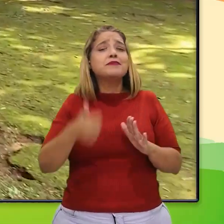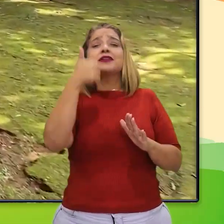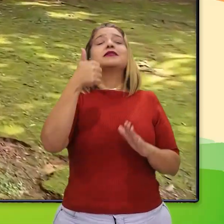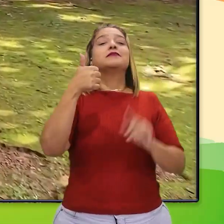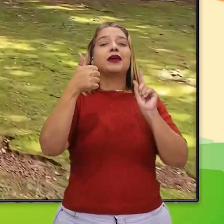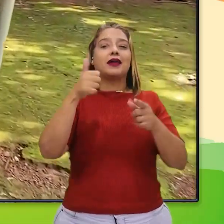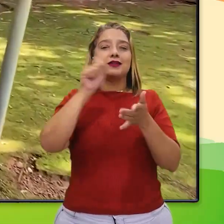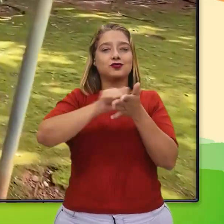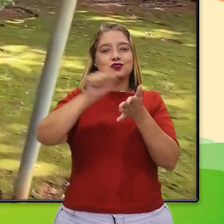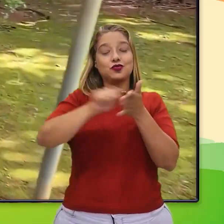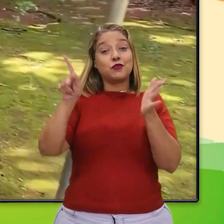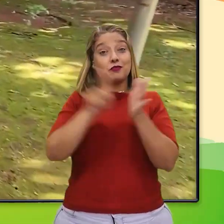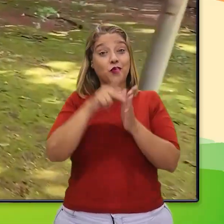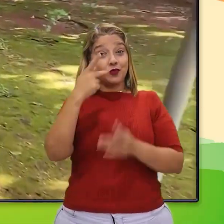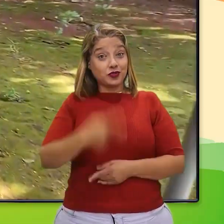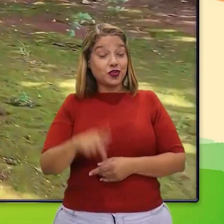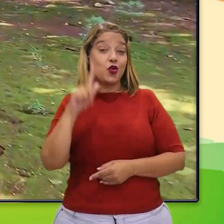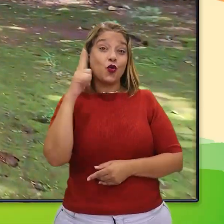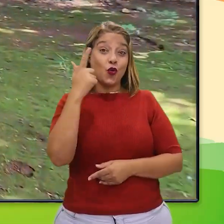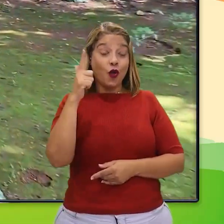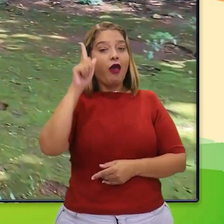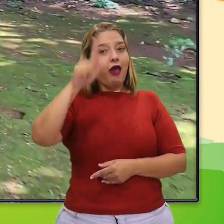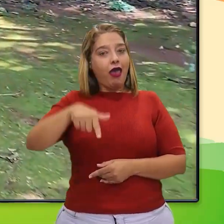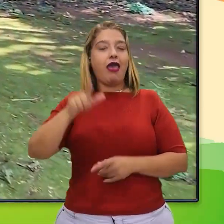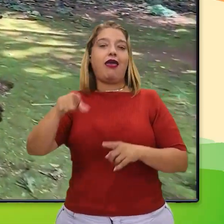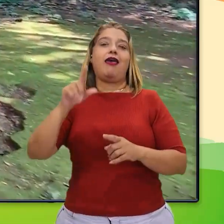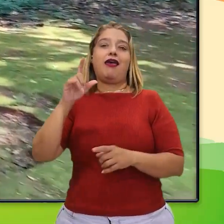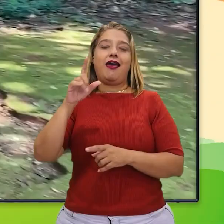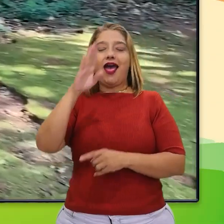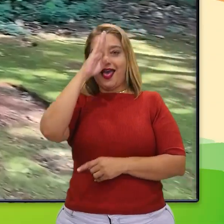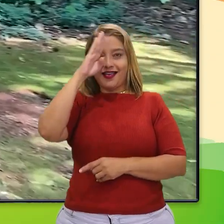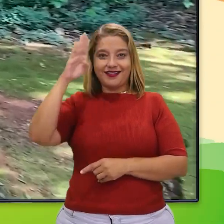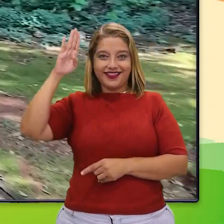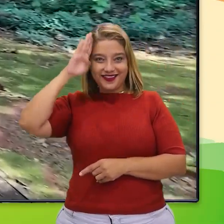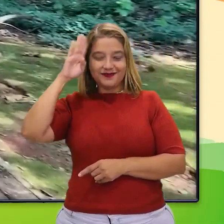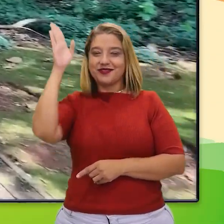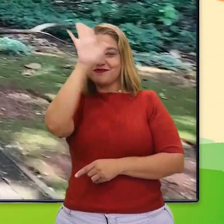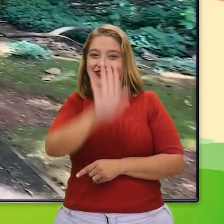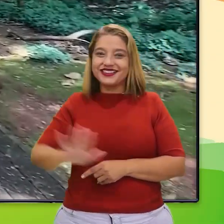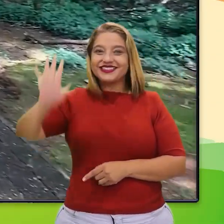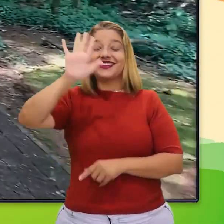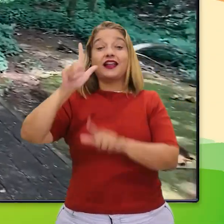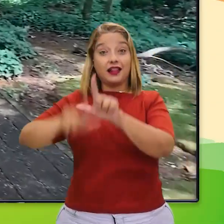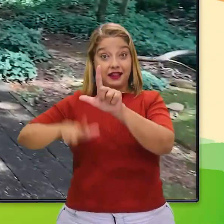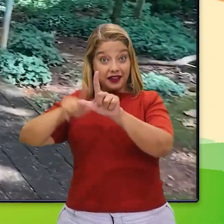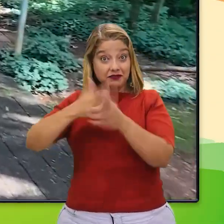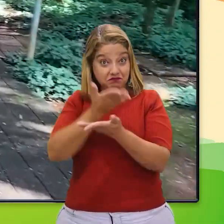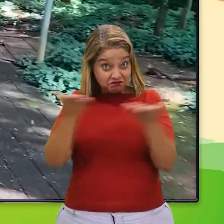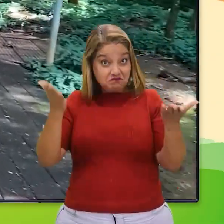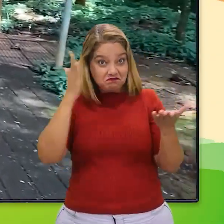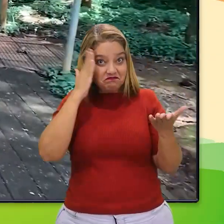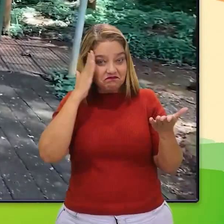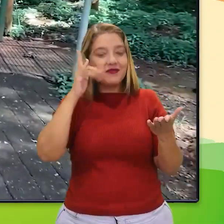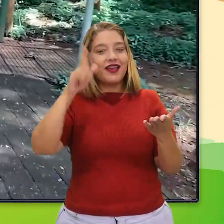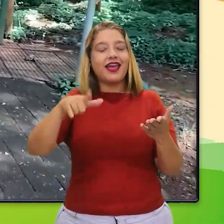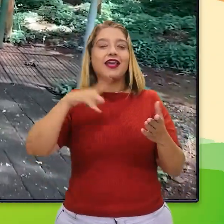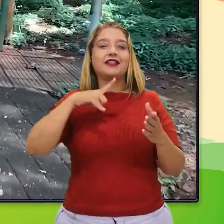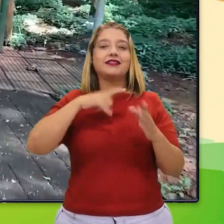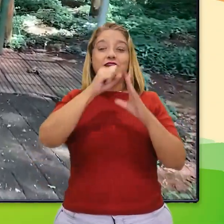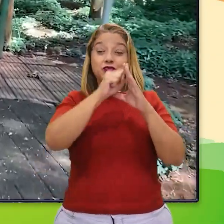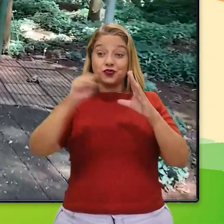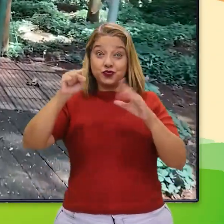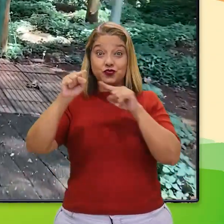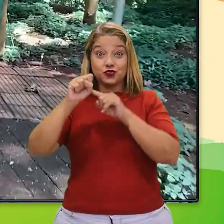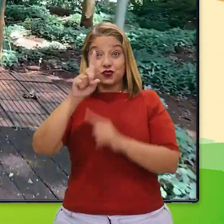goiano a se tornar membro da Academia Brasileira de Letras. Você sabia? Situado na região sudoeste de